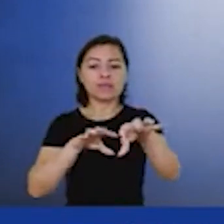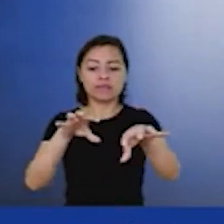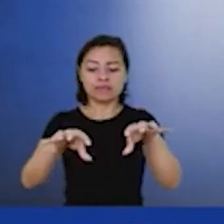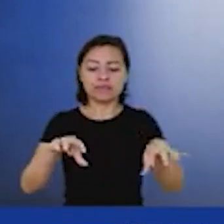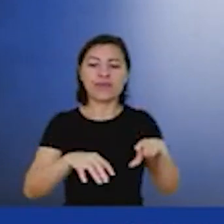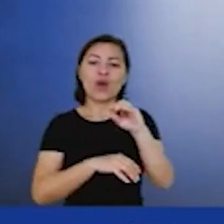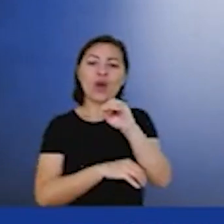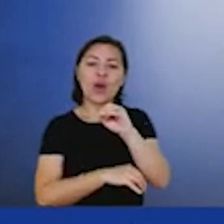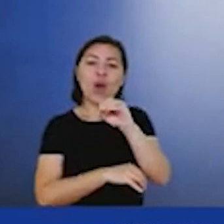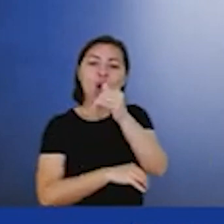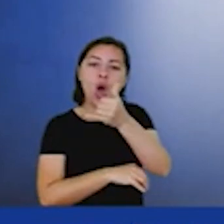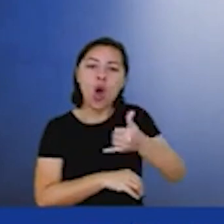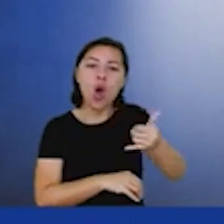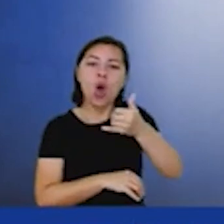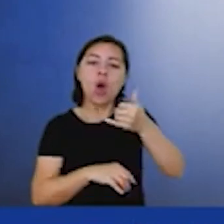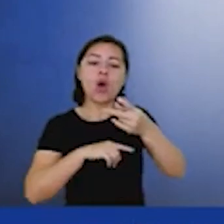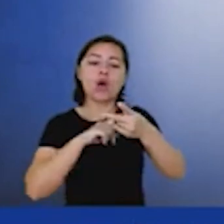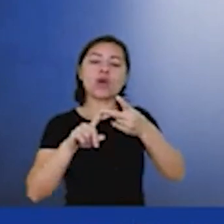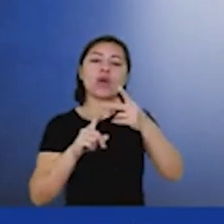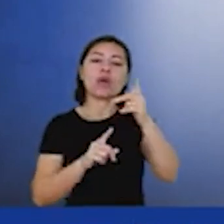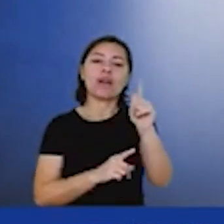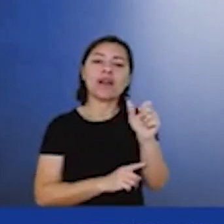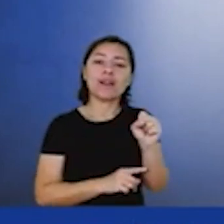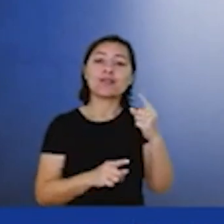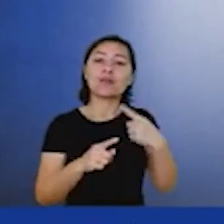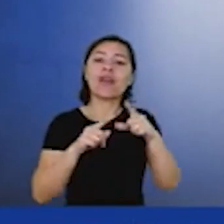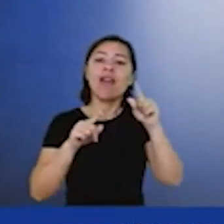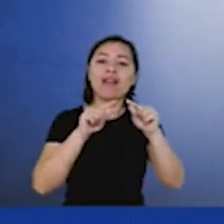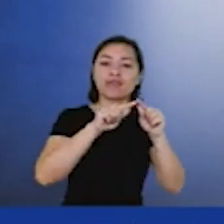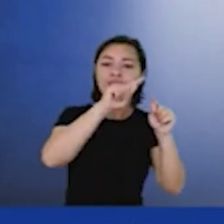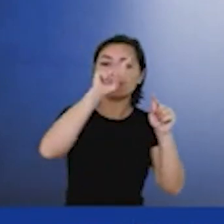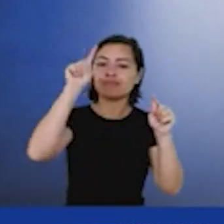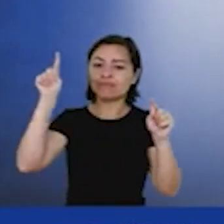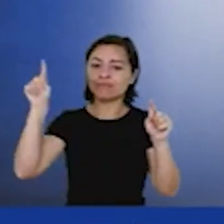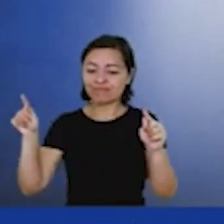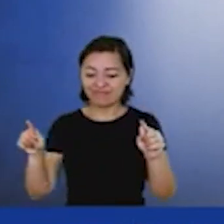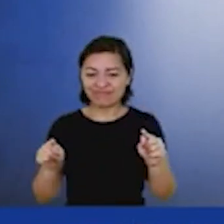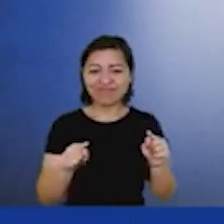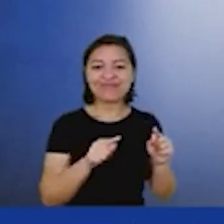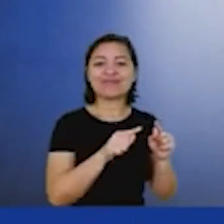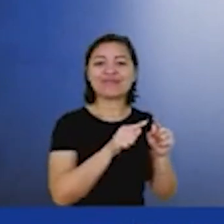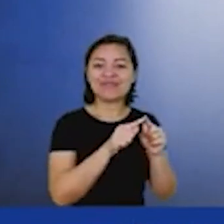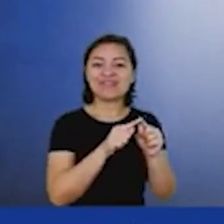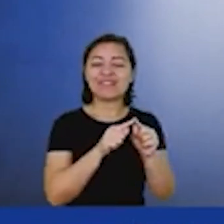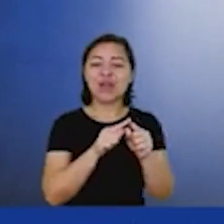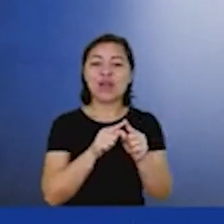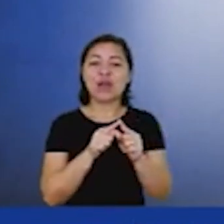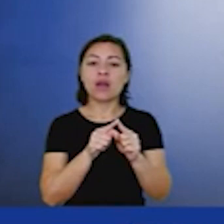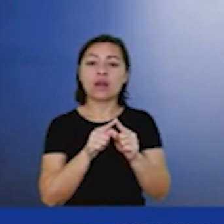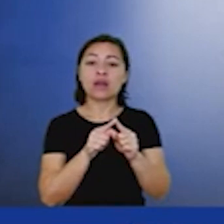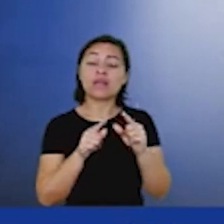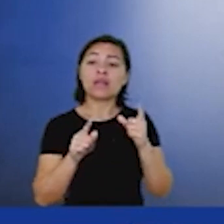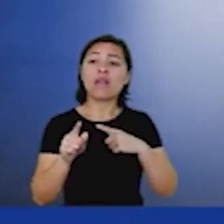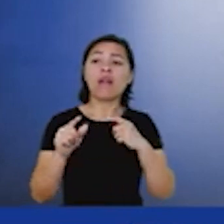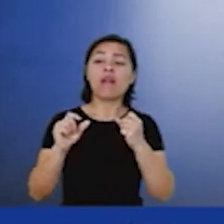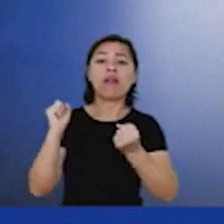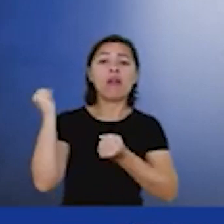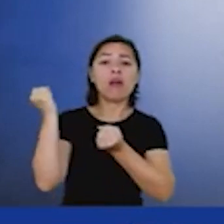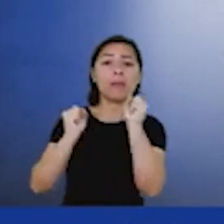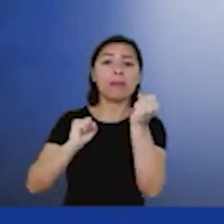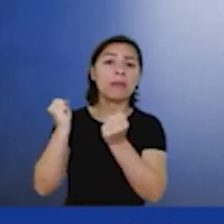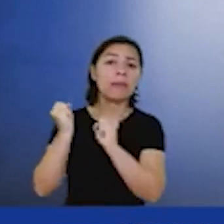e gás porque é um ecossistema do qual você tem empresas de